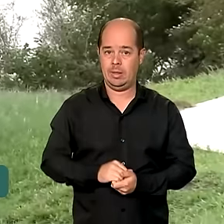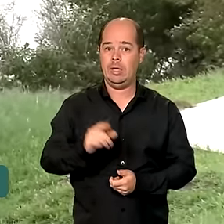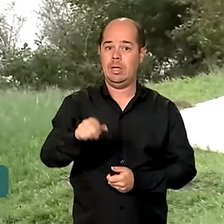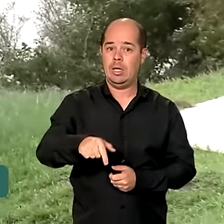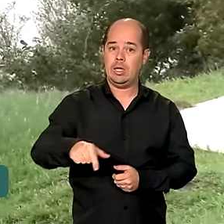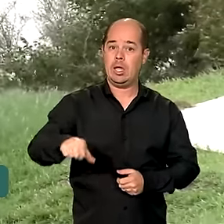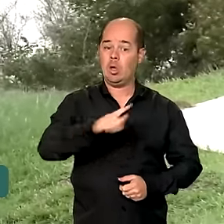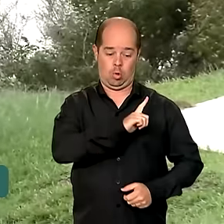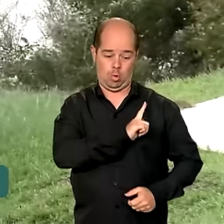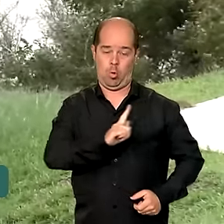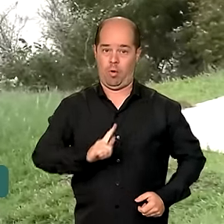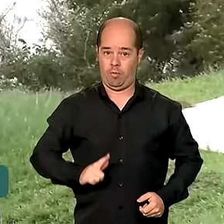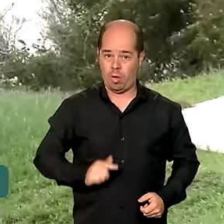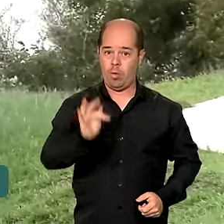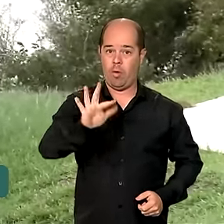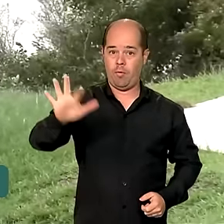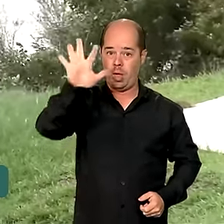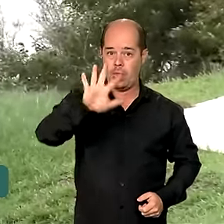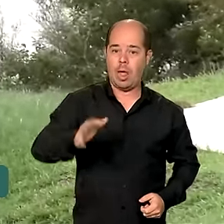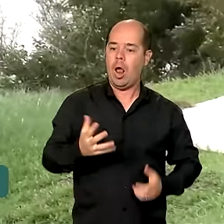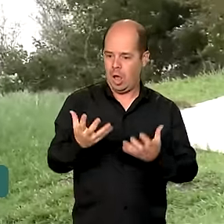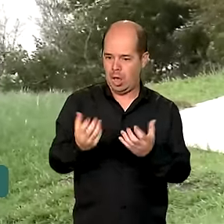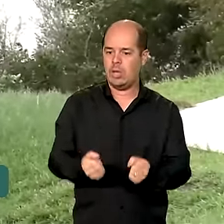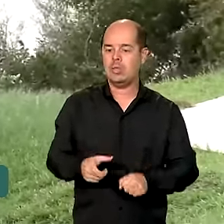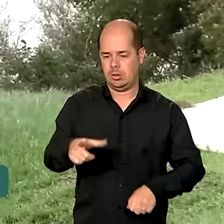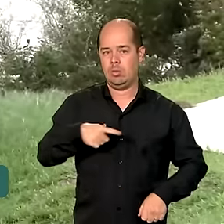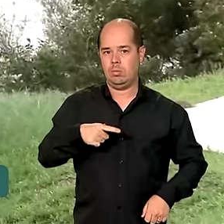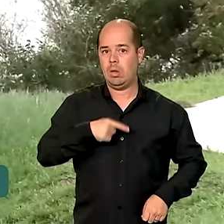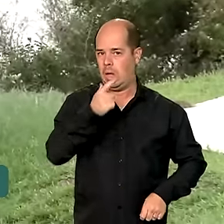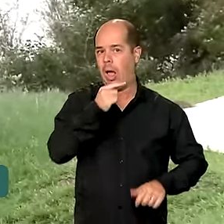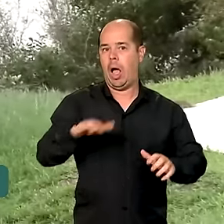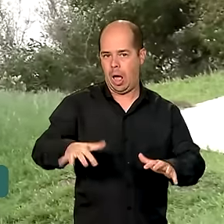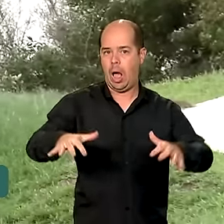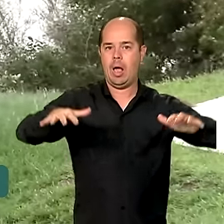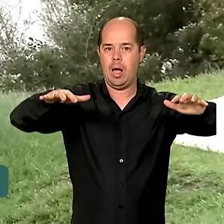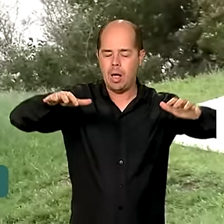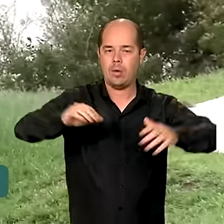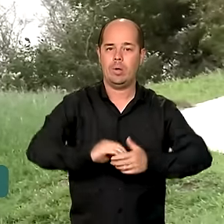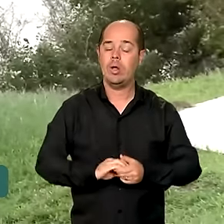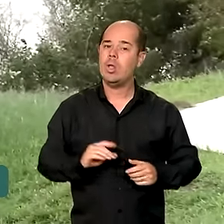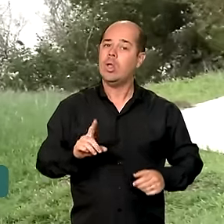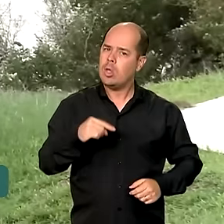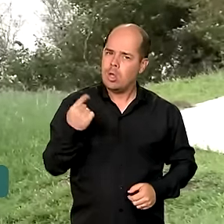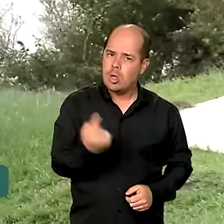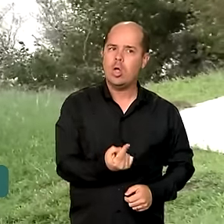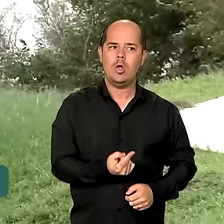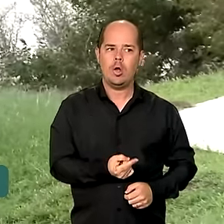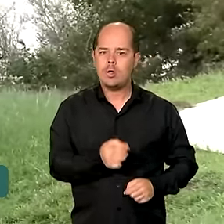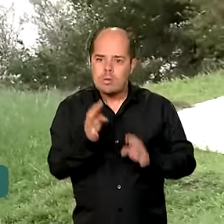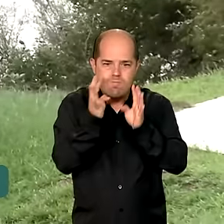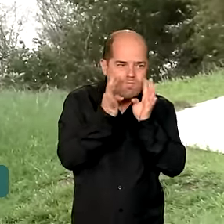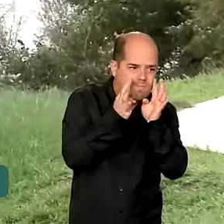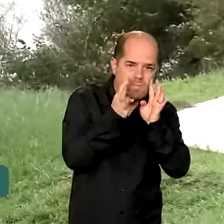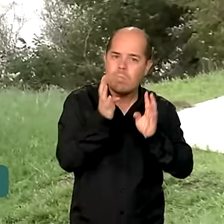pelo governo federal. E a gente continua aqui essa semana acompanhando toda a movimentação no estado do Rio Grande do Sul. Volto com você,